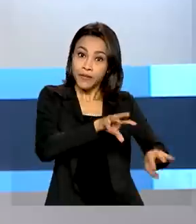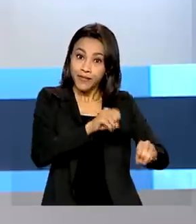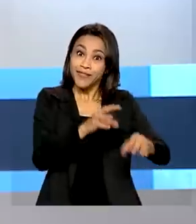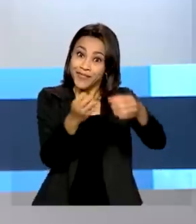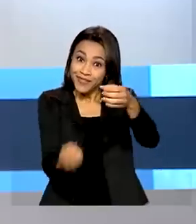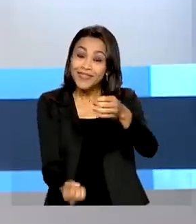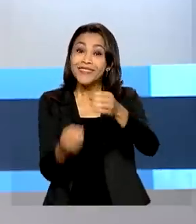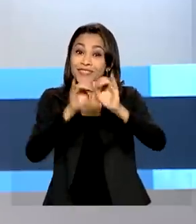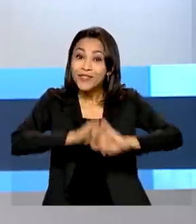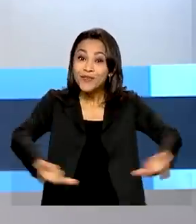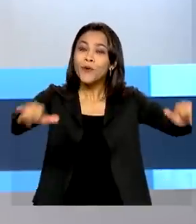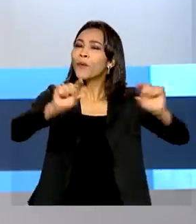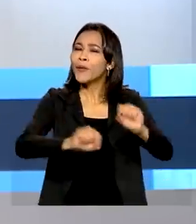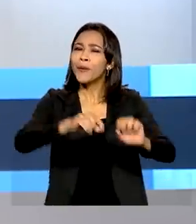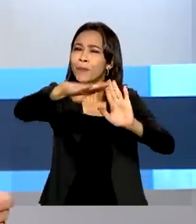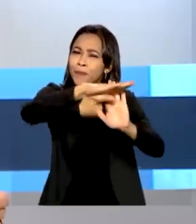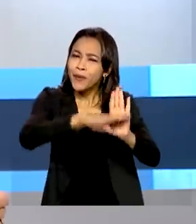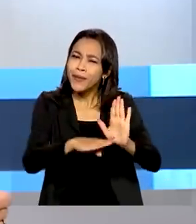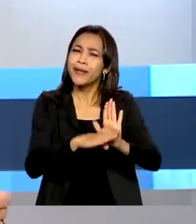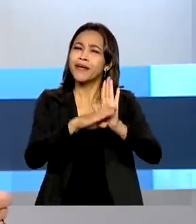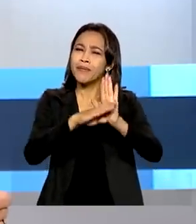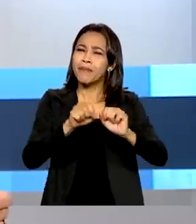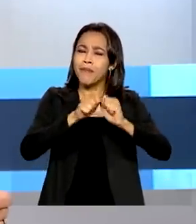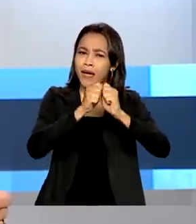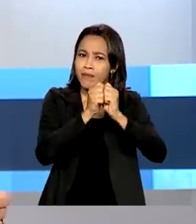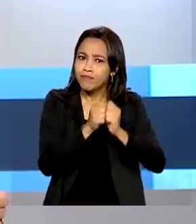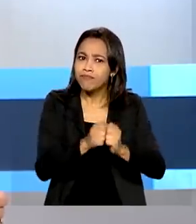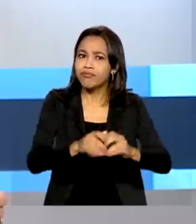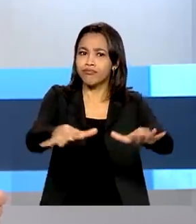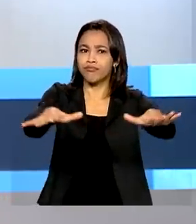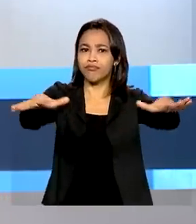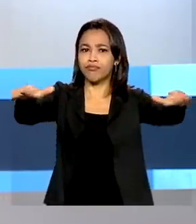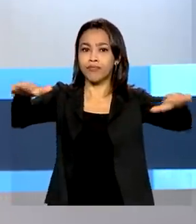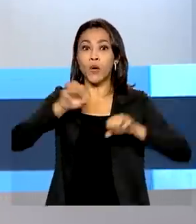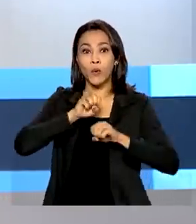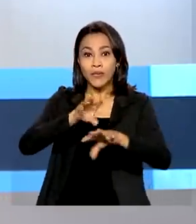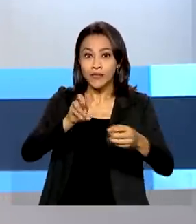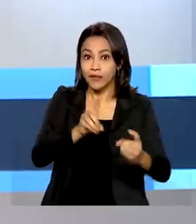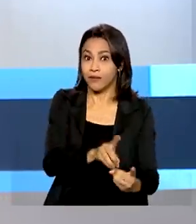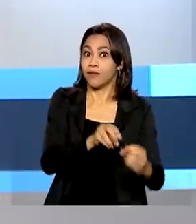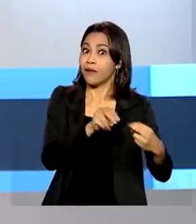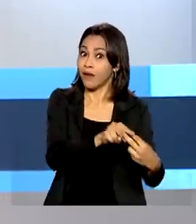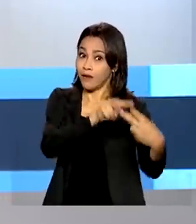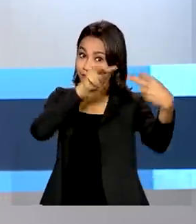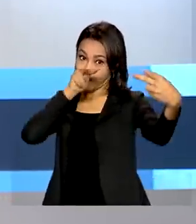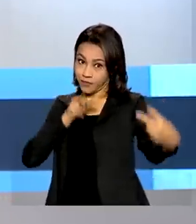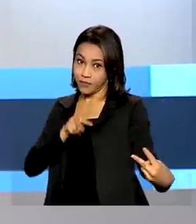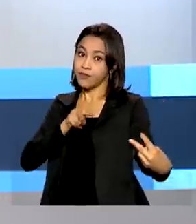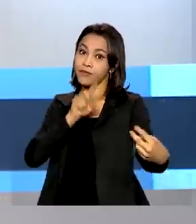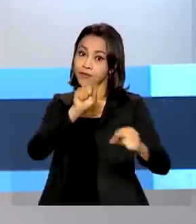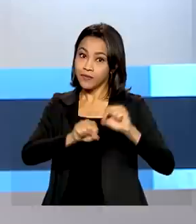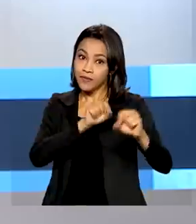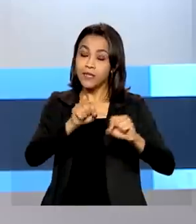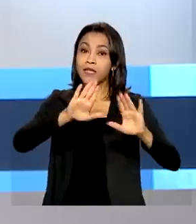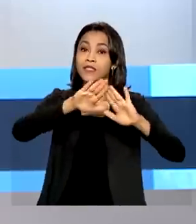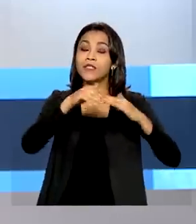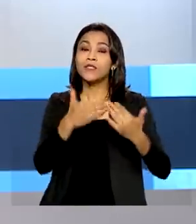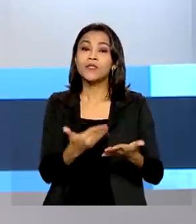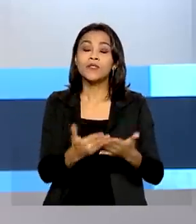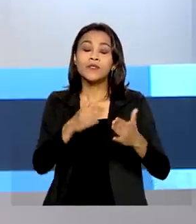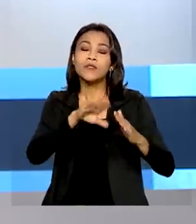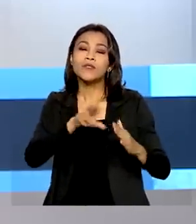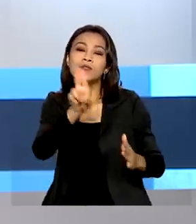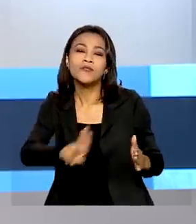Digital, um programa de expansão do ensino à distância nas universidades públicas federais. A meta do governo é também reforçar a